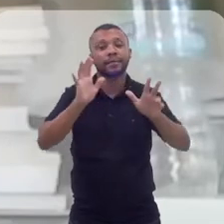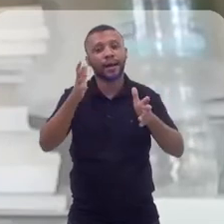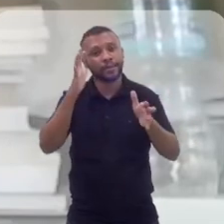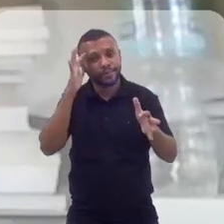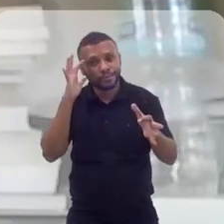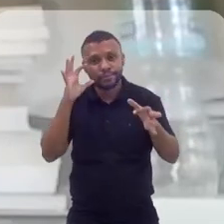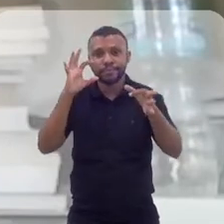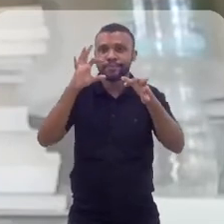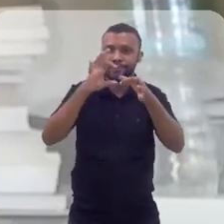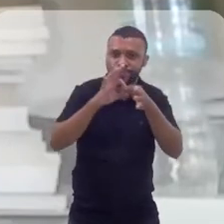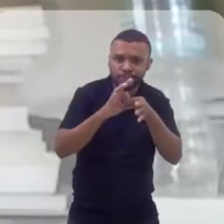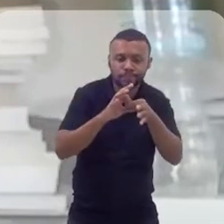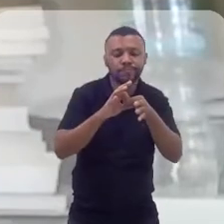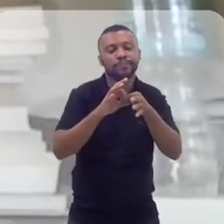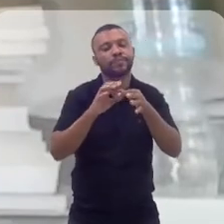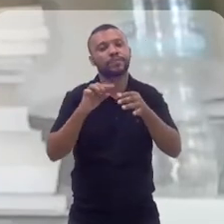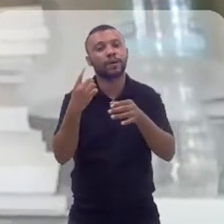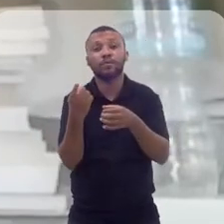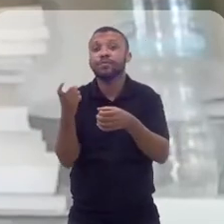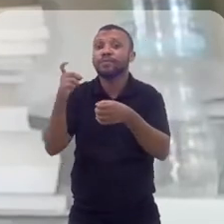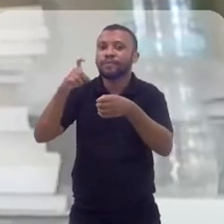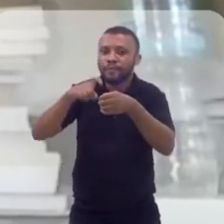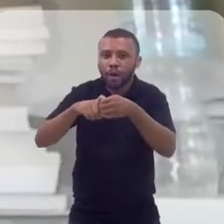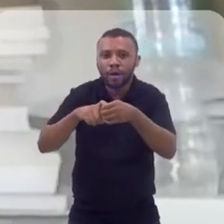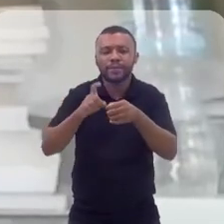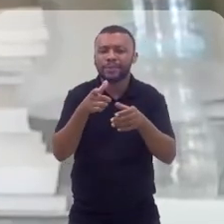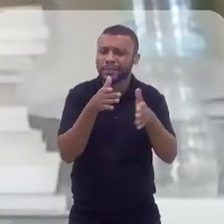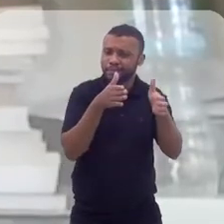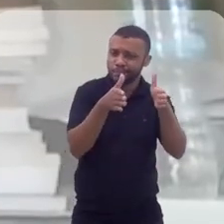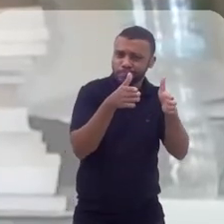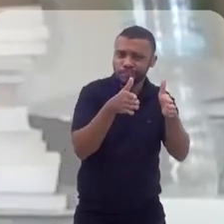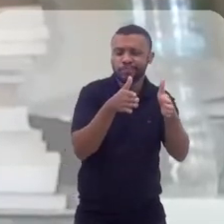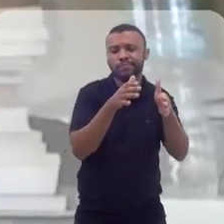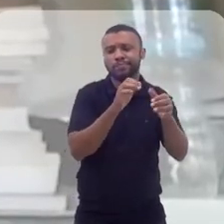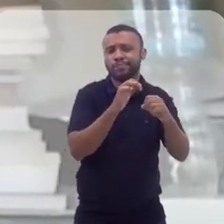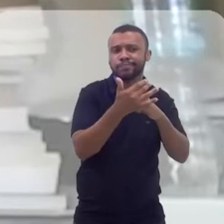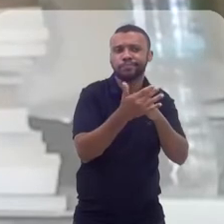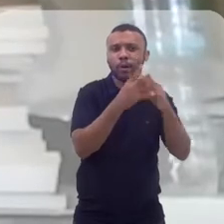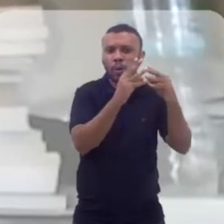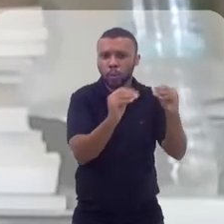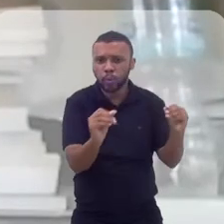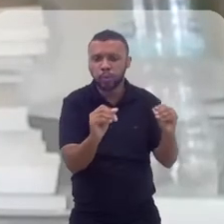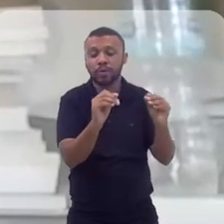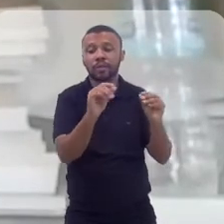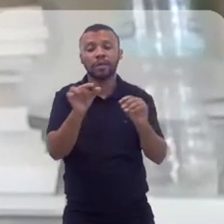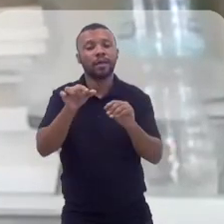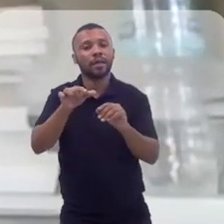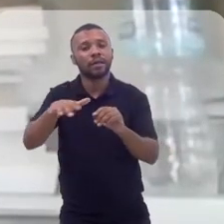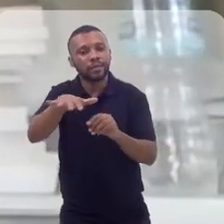contexto já da Omicron arrefecendo, depois a máscara até caiu no Rio de Janeiro,